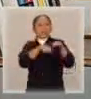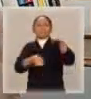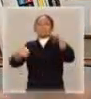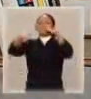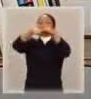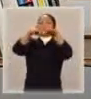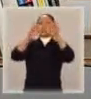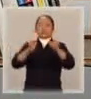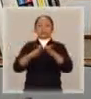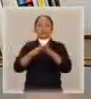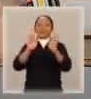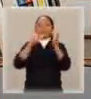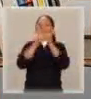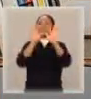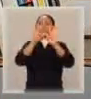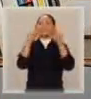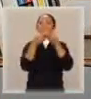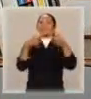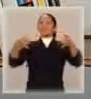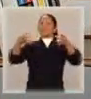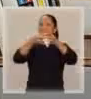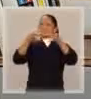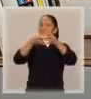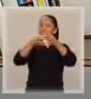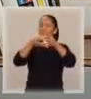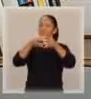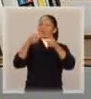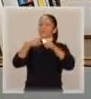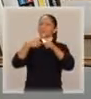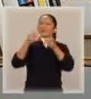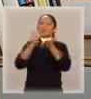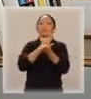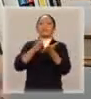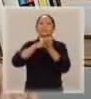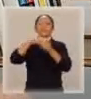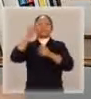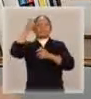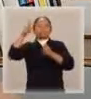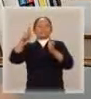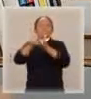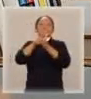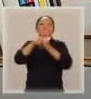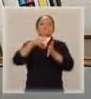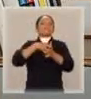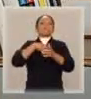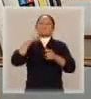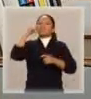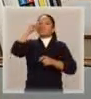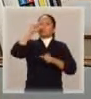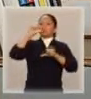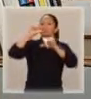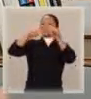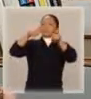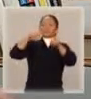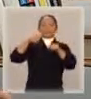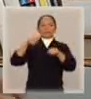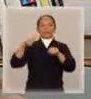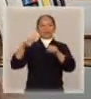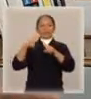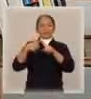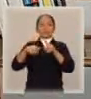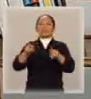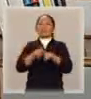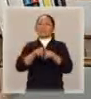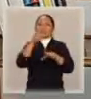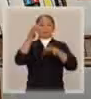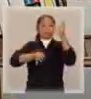homem na família. Tem uma questão cultural ainda e tem uma questão do próprio judiciário que ainda não se